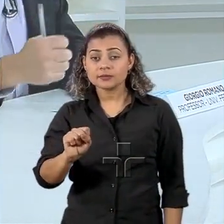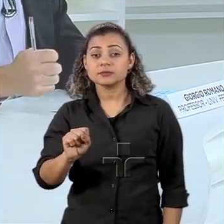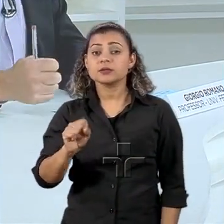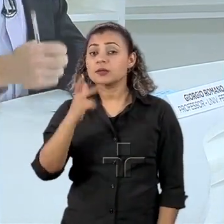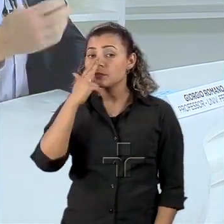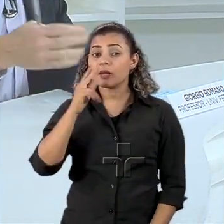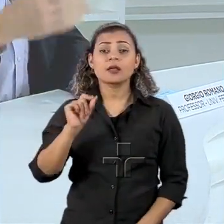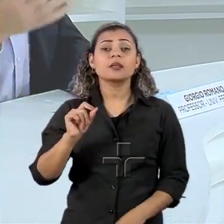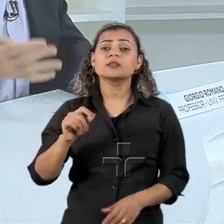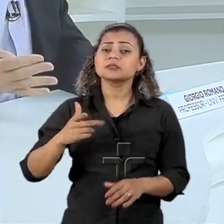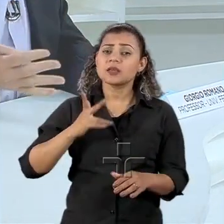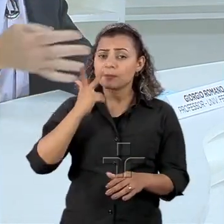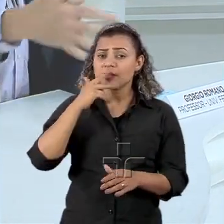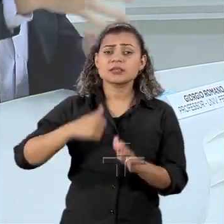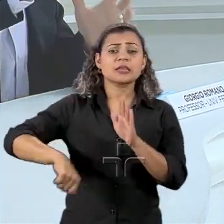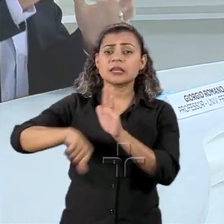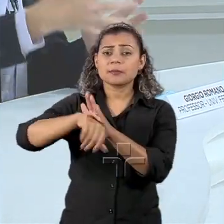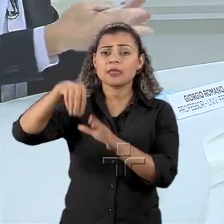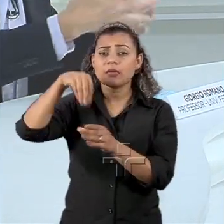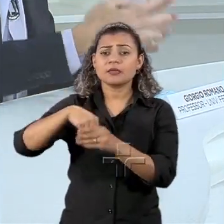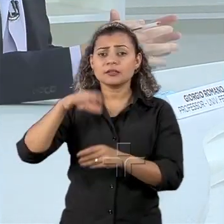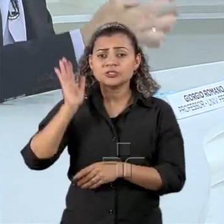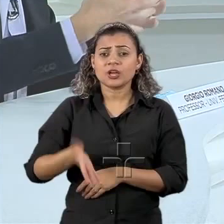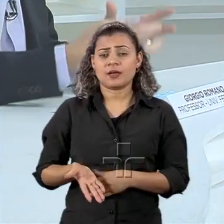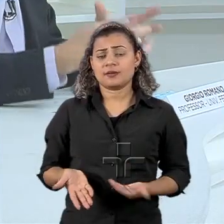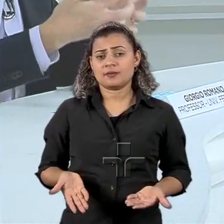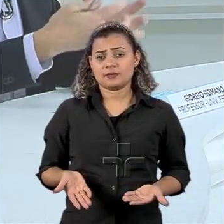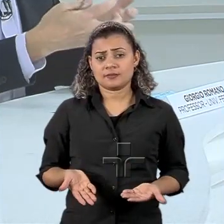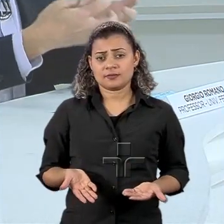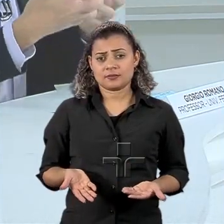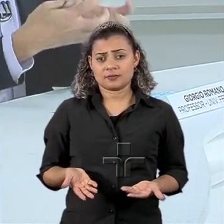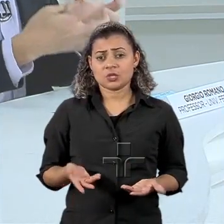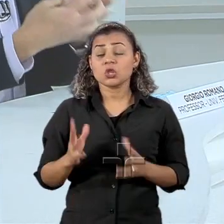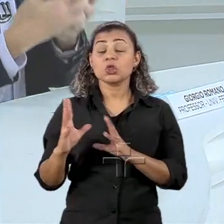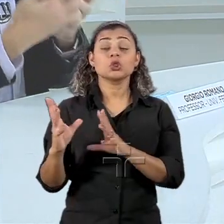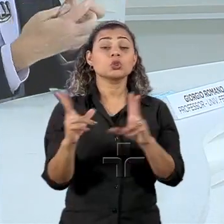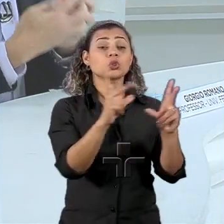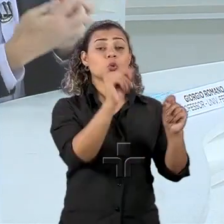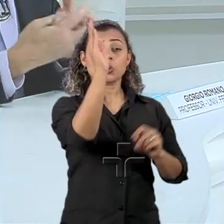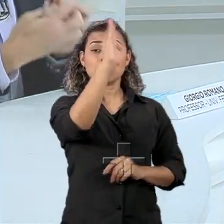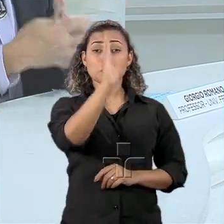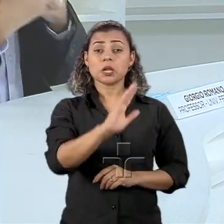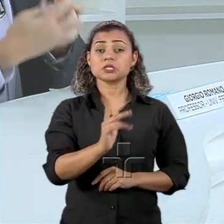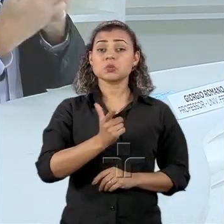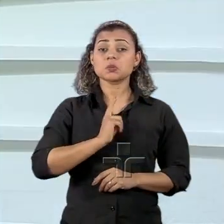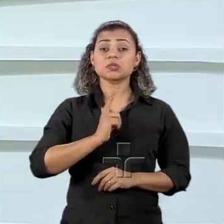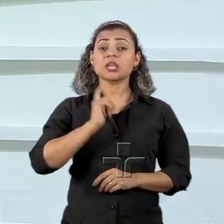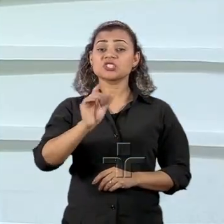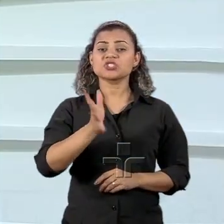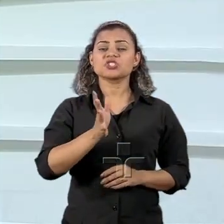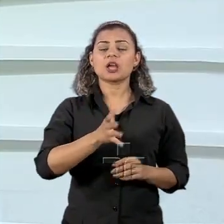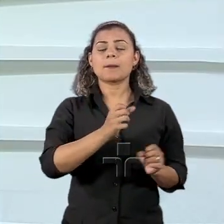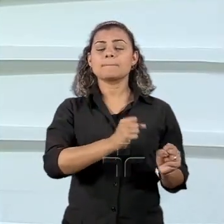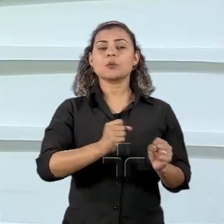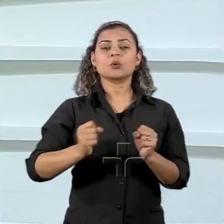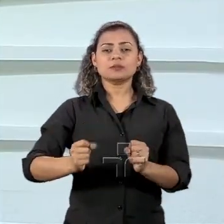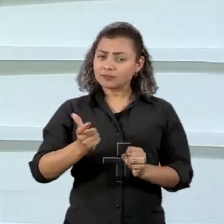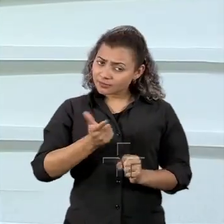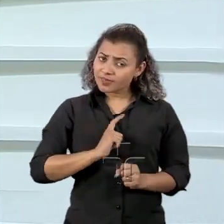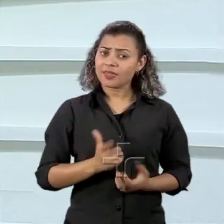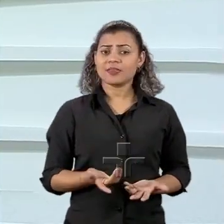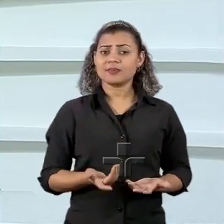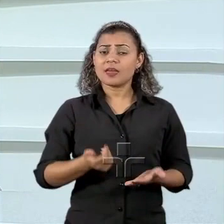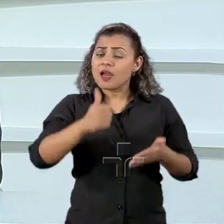o BNDES que criminalizou. Porque todo mundo tem esse... O Brasil tem esse instrumento poderoso e a gente pode